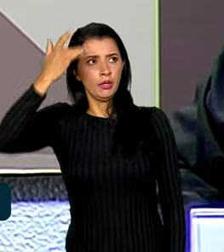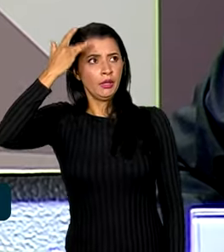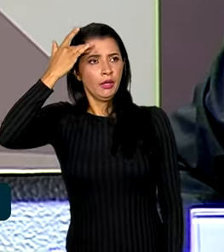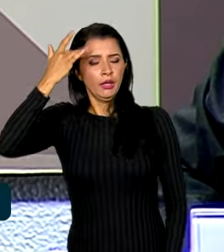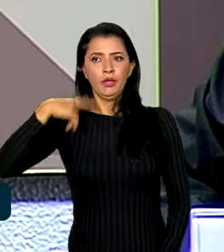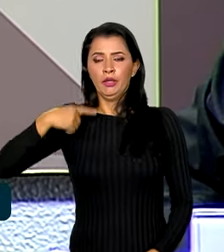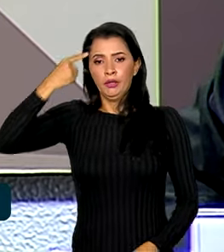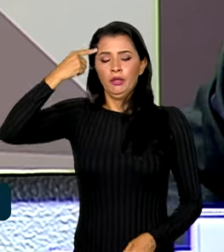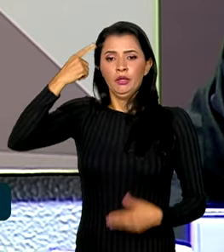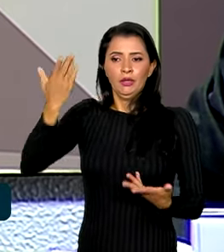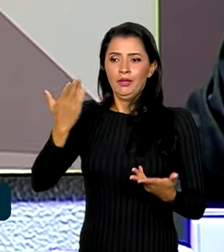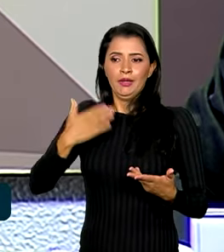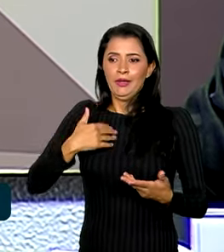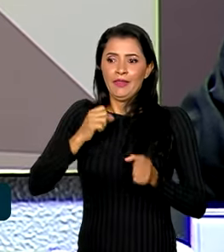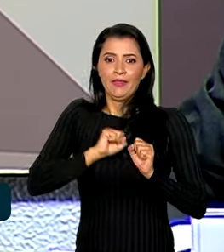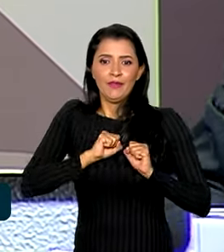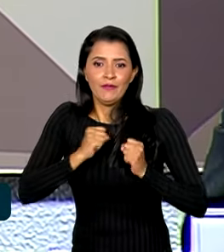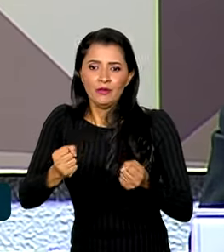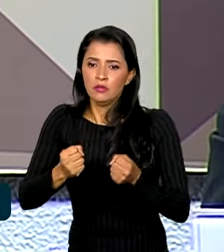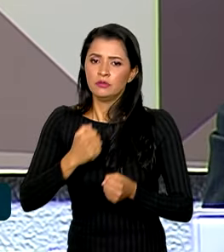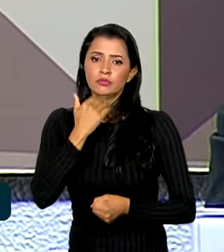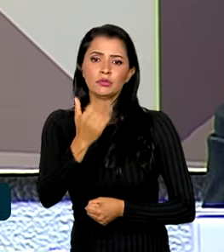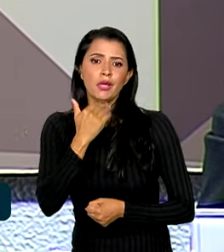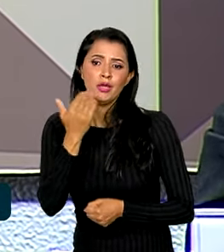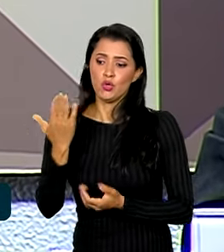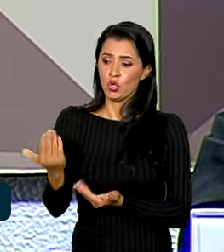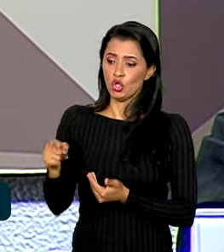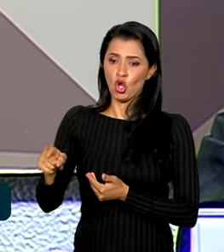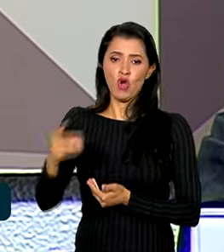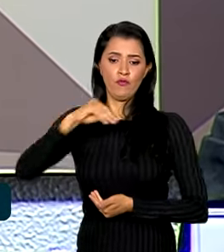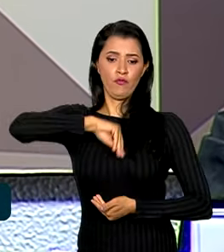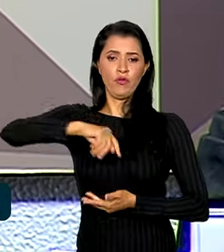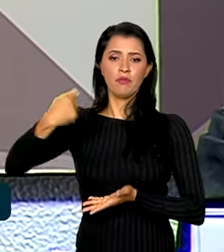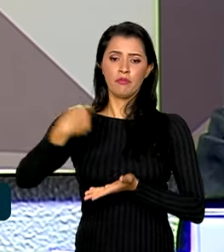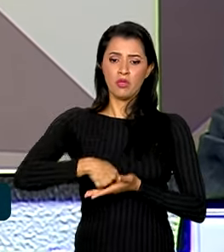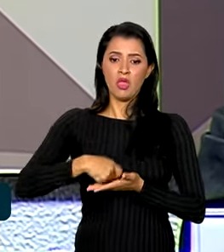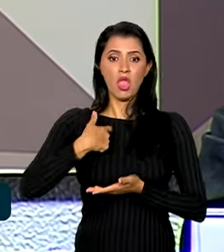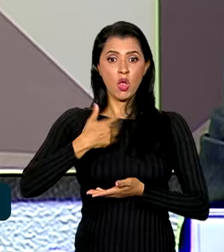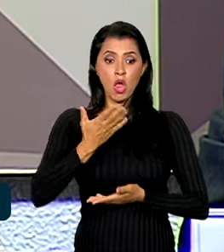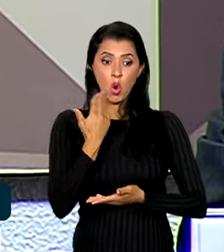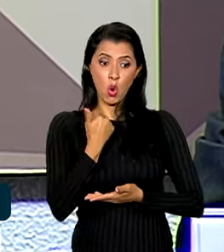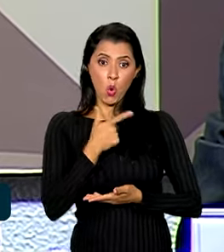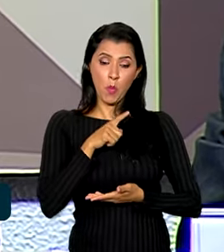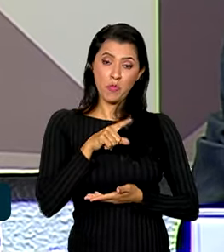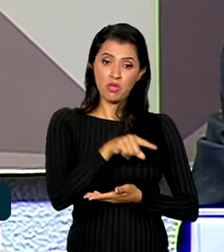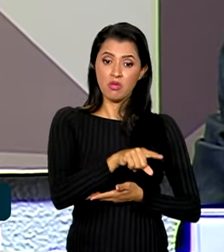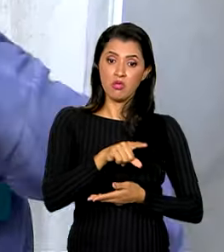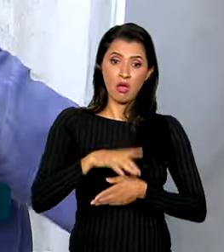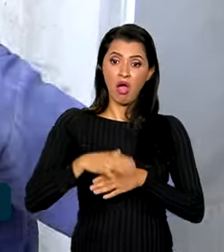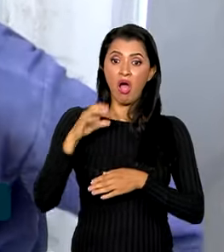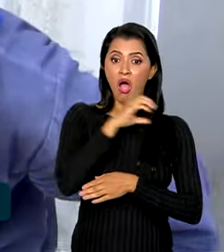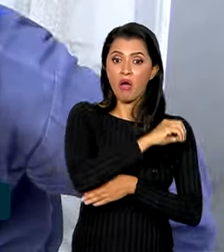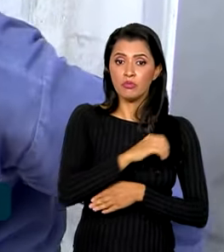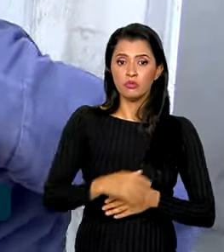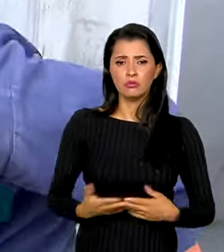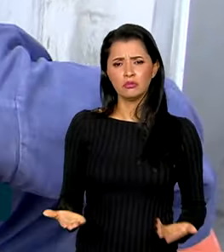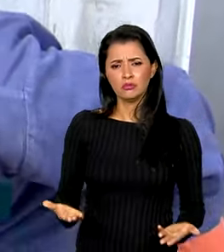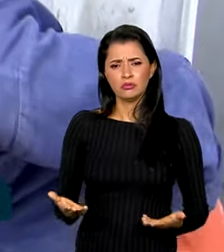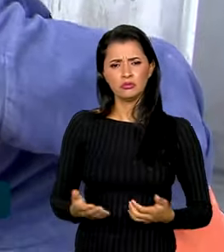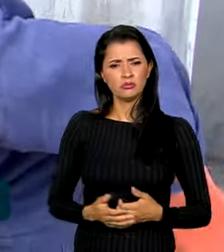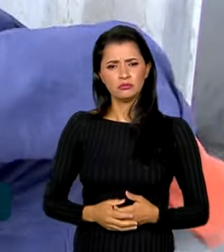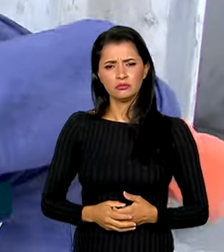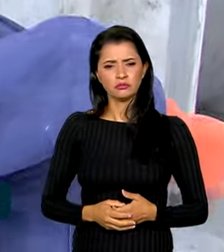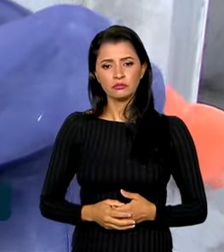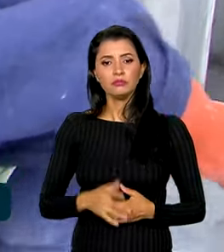não importa o que o jovem está recebendo. O que eu quero é minha comida quentinha chegando em minutos, mas é possível. Outro ponto